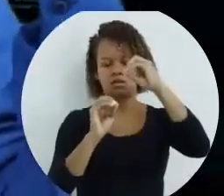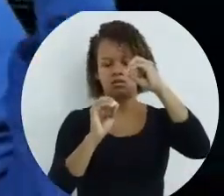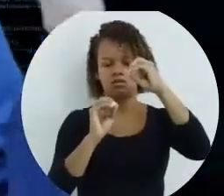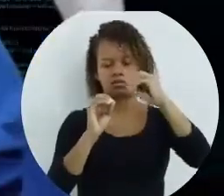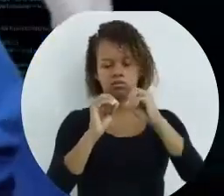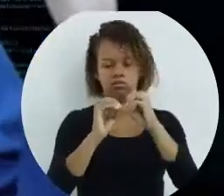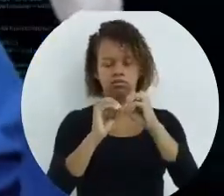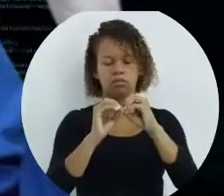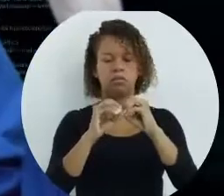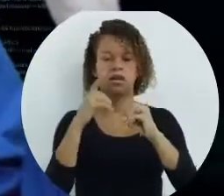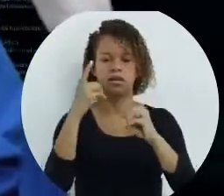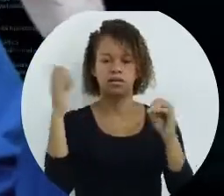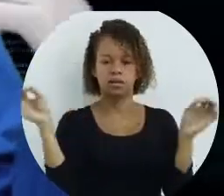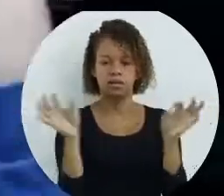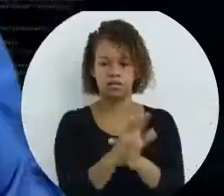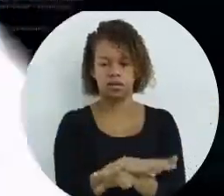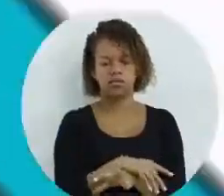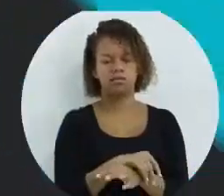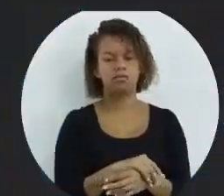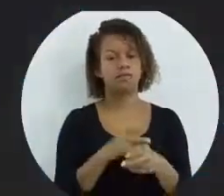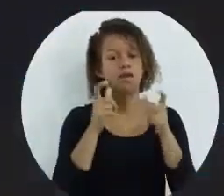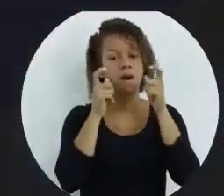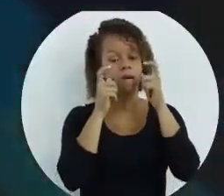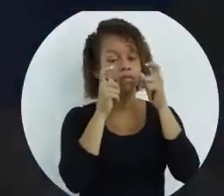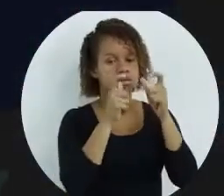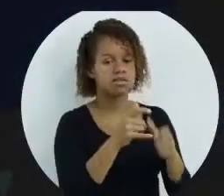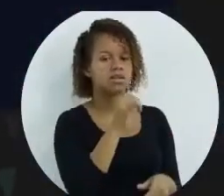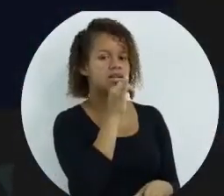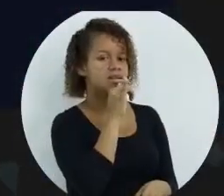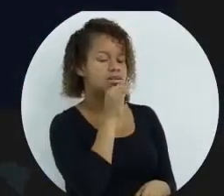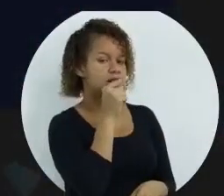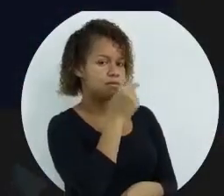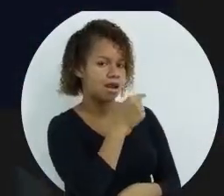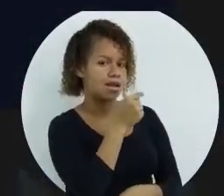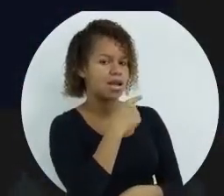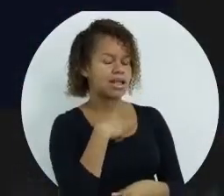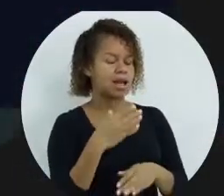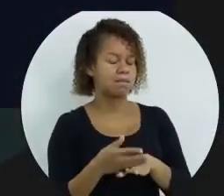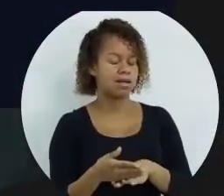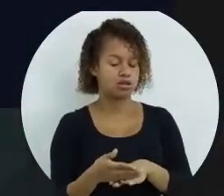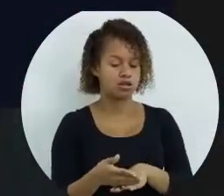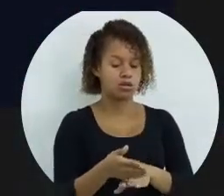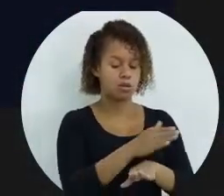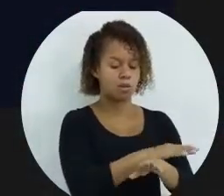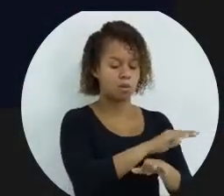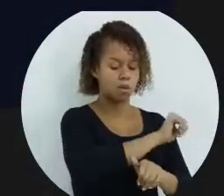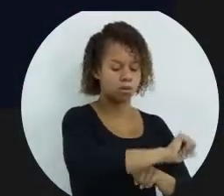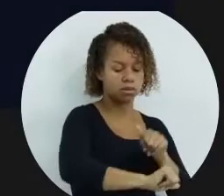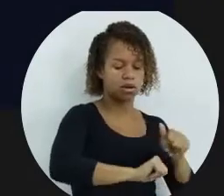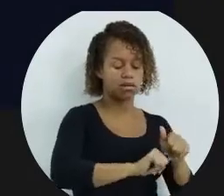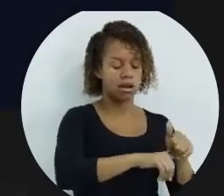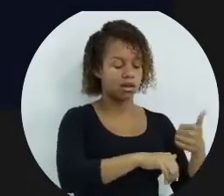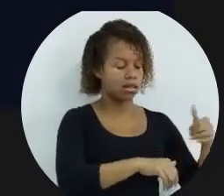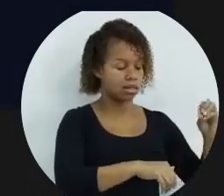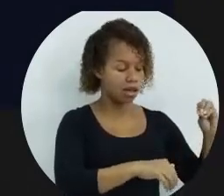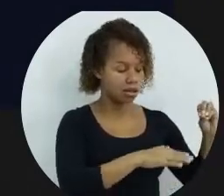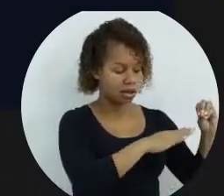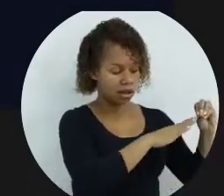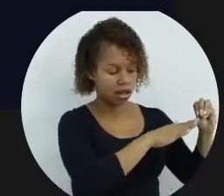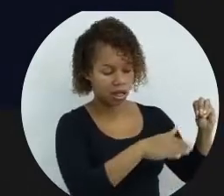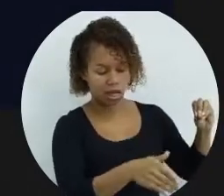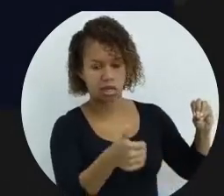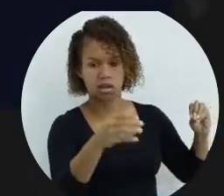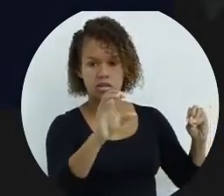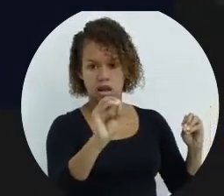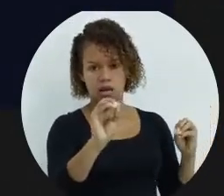aí, ele encerra a repetição. Observe que nesse exemplo daí, ele está de trás para frente. Ele está de 10 e vai até